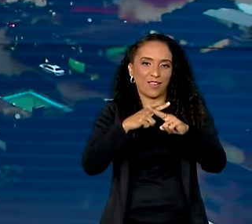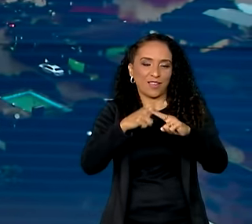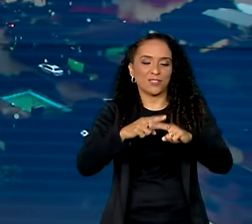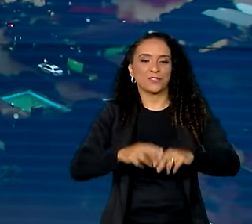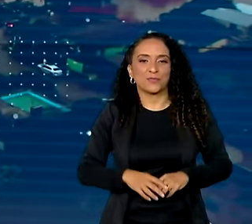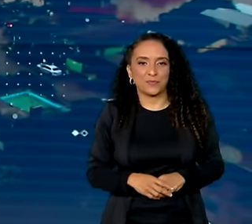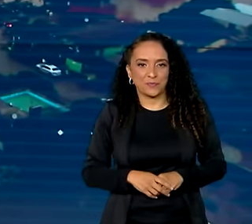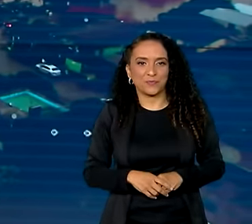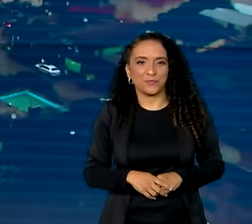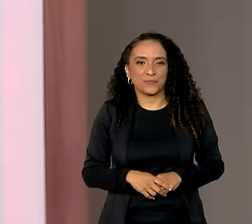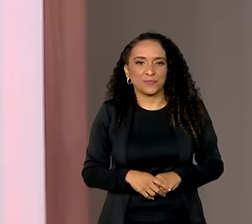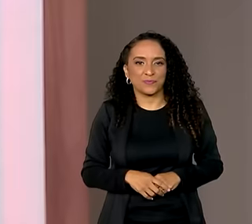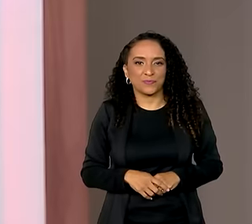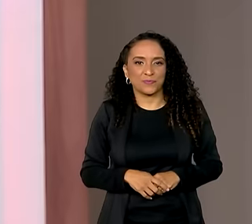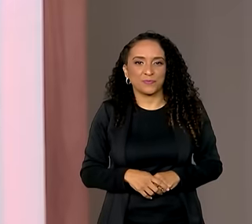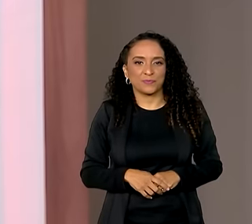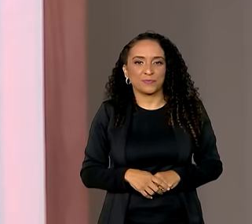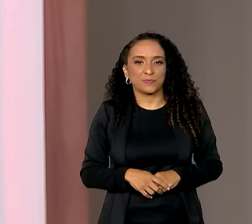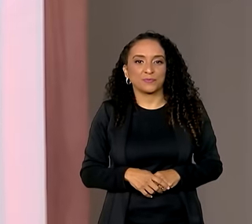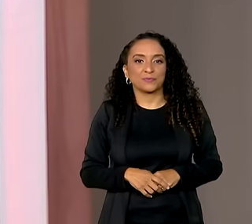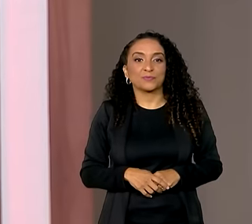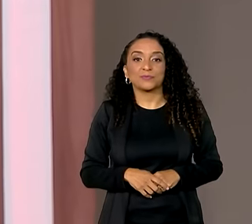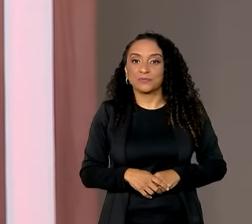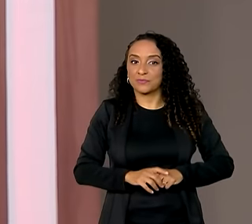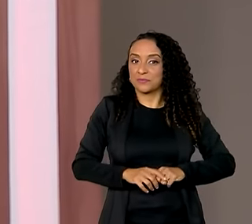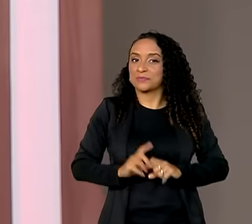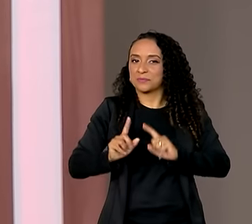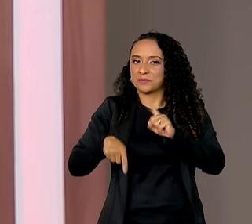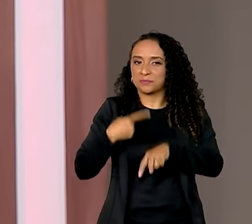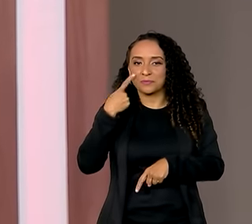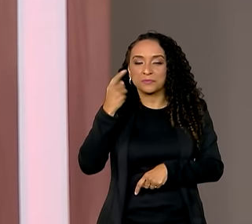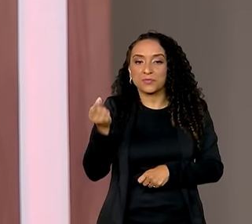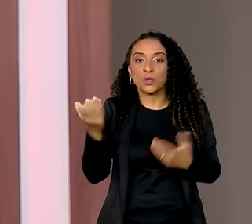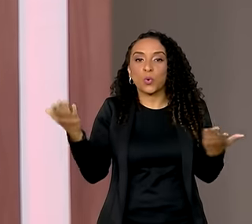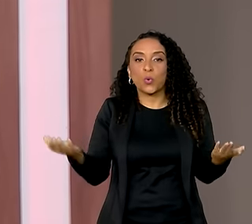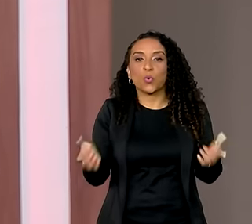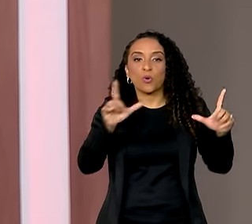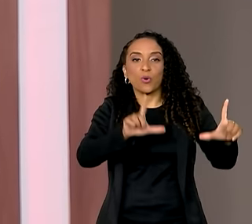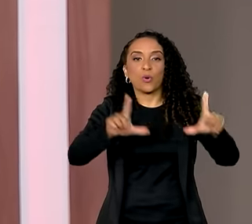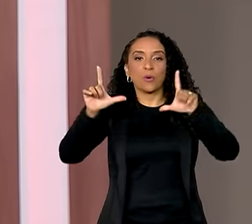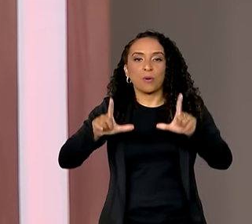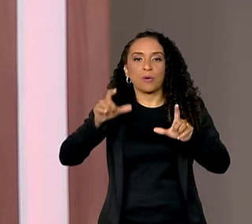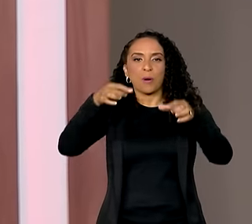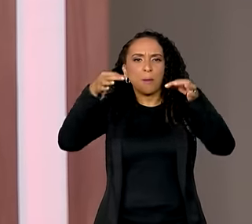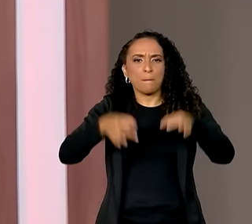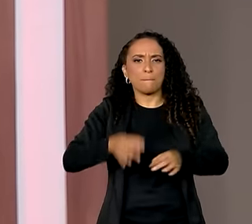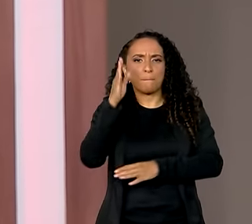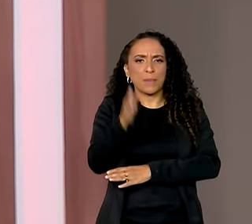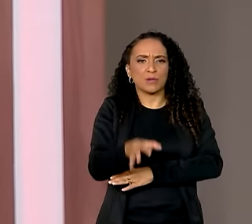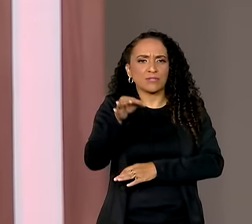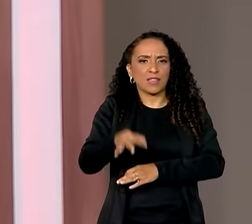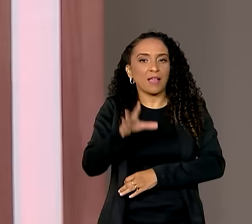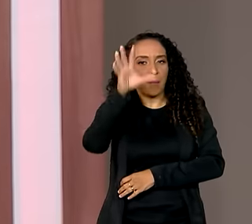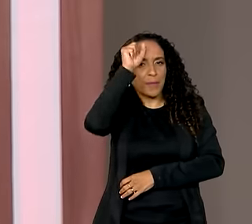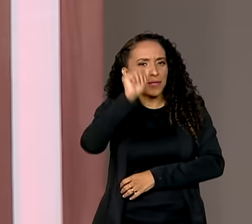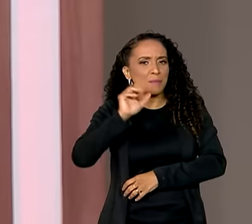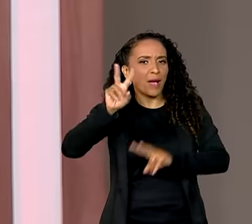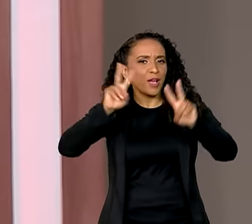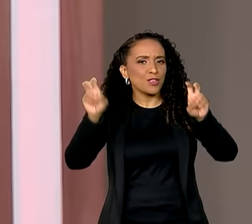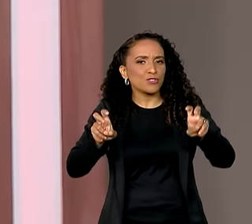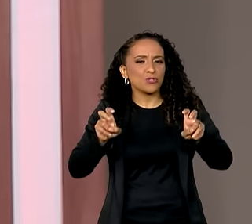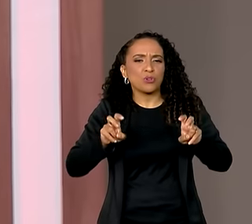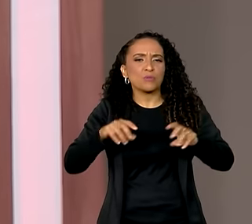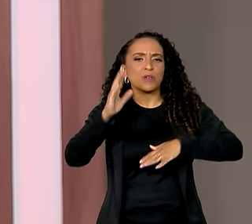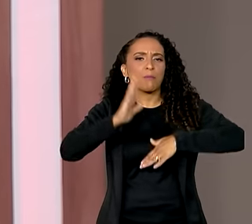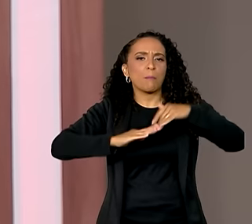Caixa Econômica Federal. E veja a seguir. Hoje, no quadro Ponto Exato, você vai aprender mais sobre as